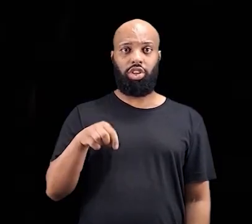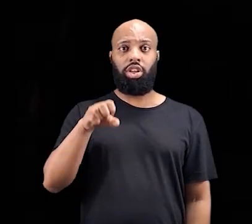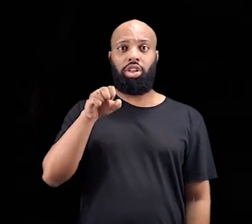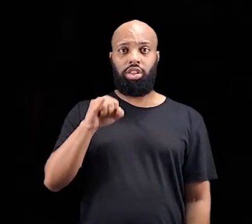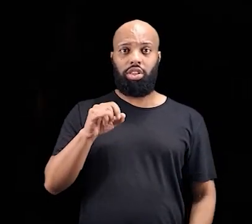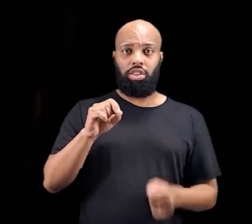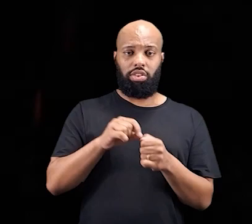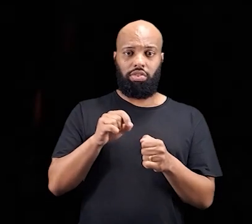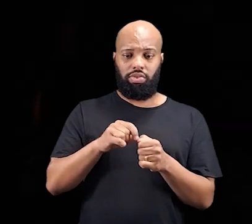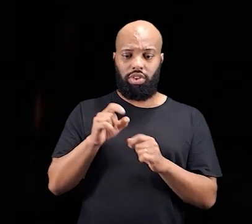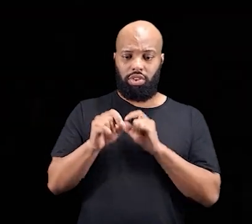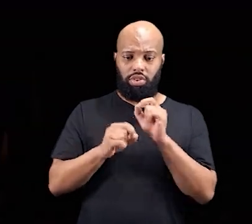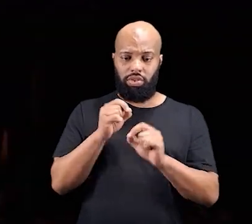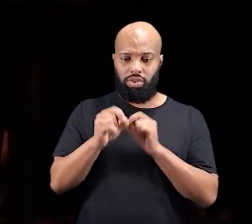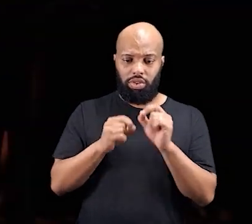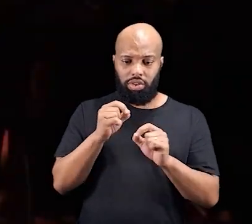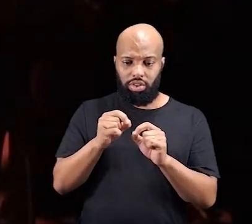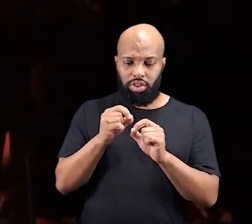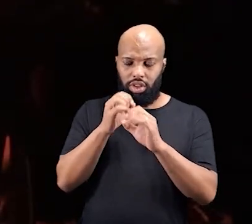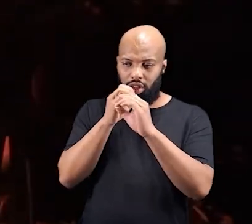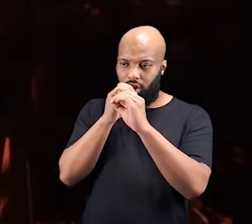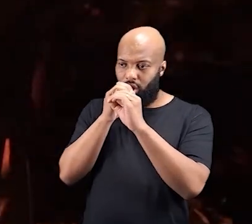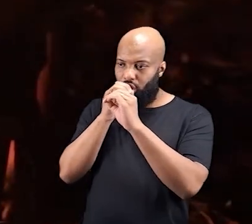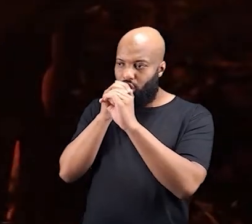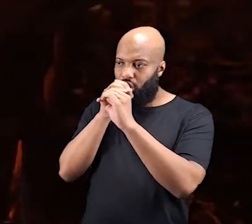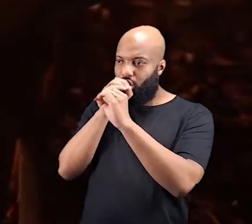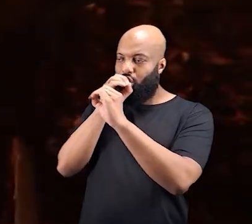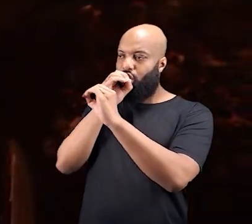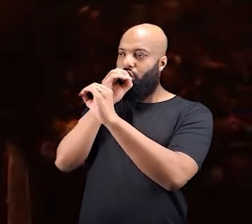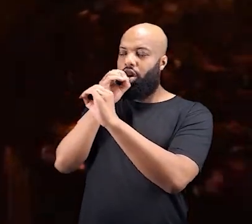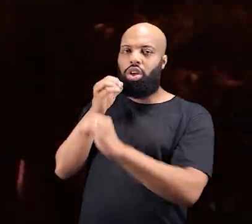machucar, se o pessoal não vai pegar peixe, né?